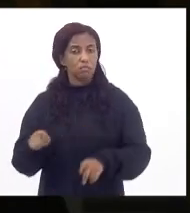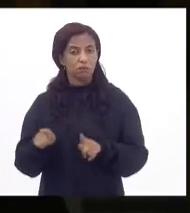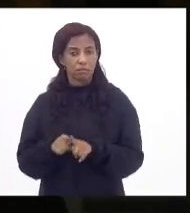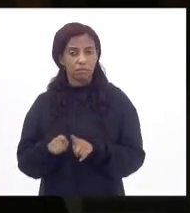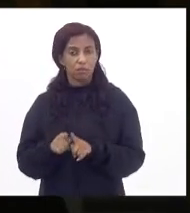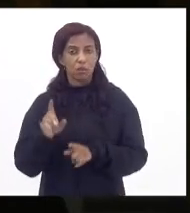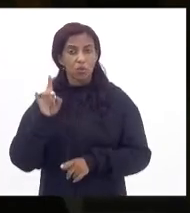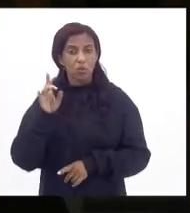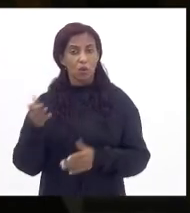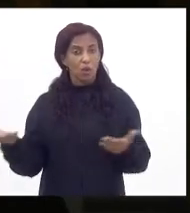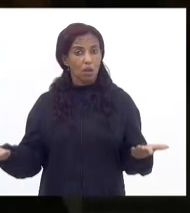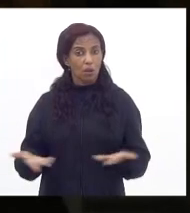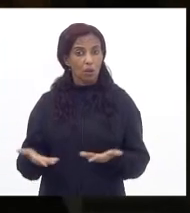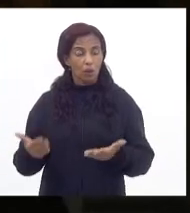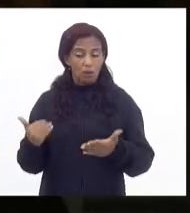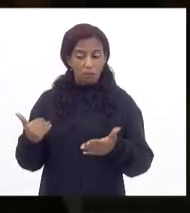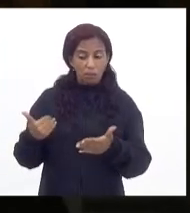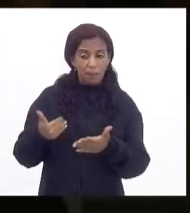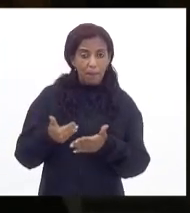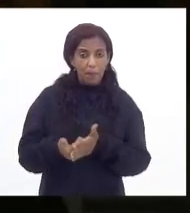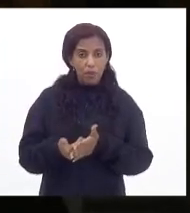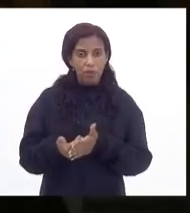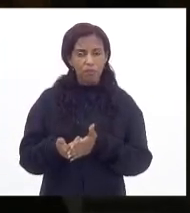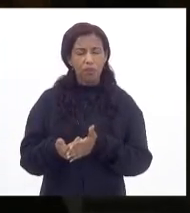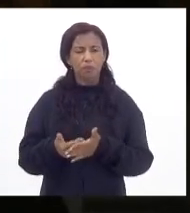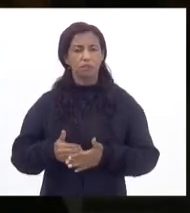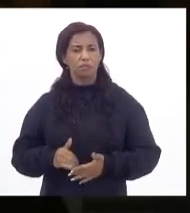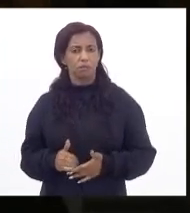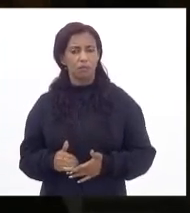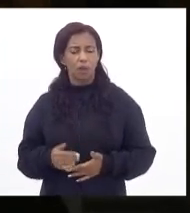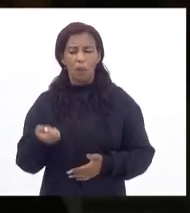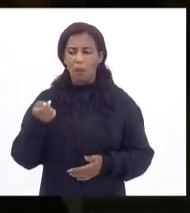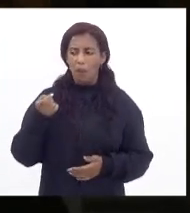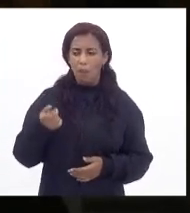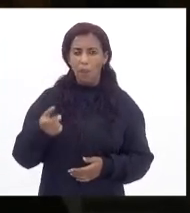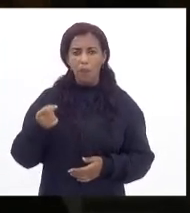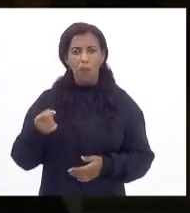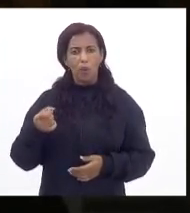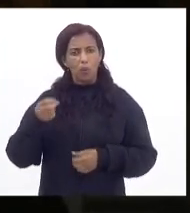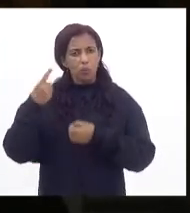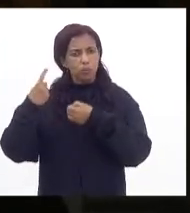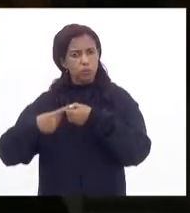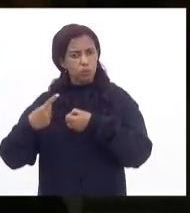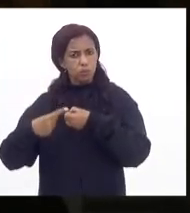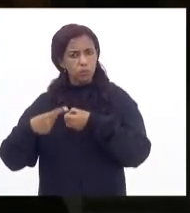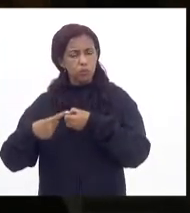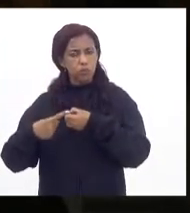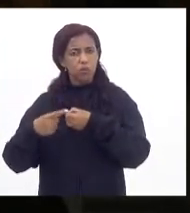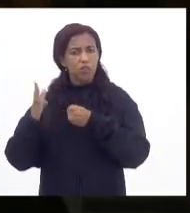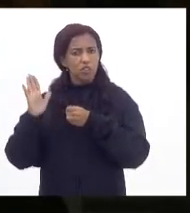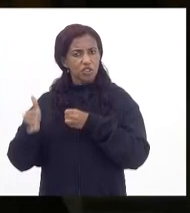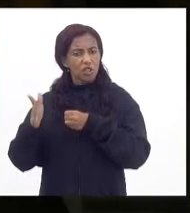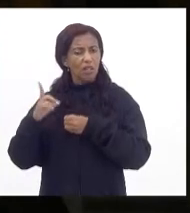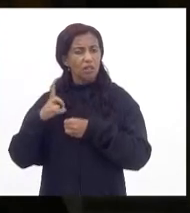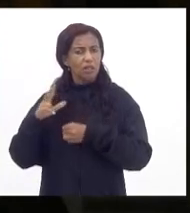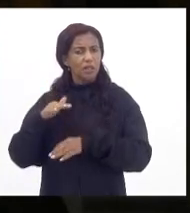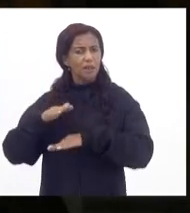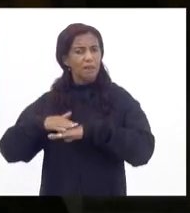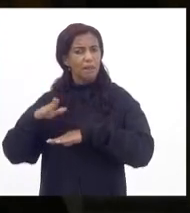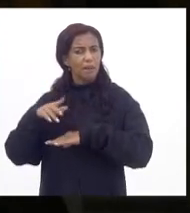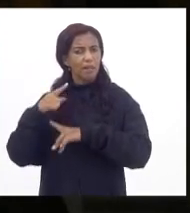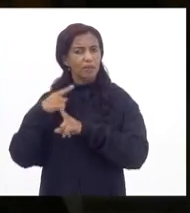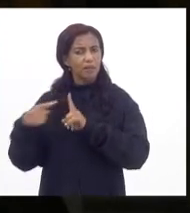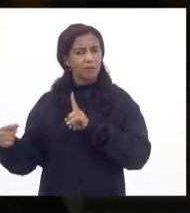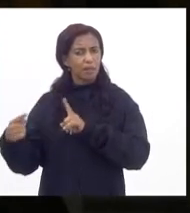somente agora estamos nos aproximando dessa marca são poucos os municípios do estado que já tem mais da metade da